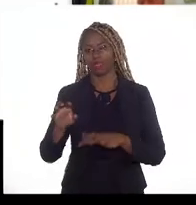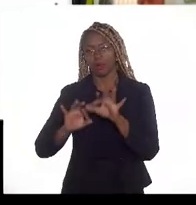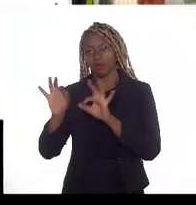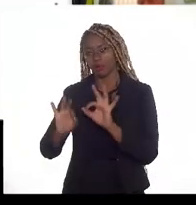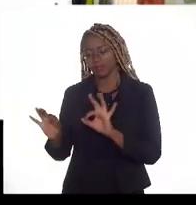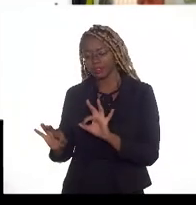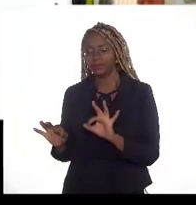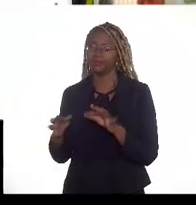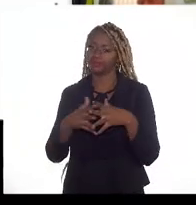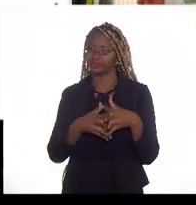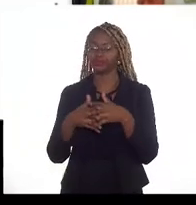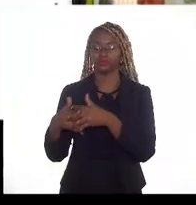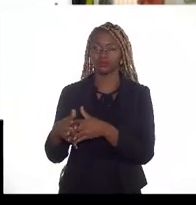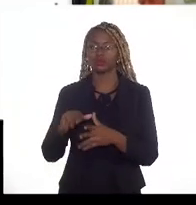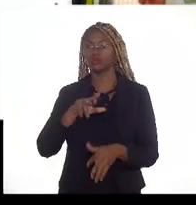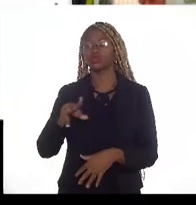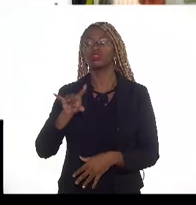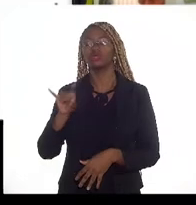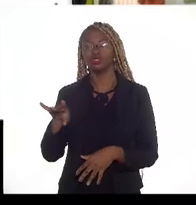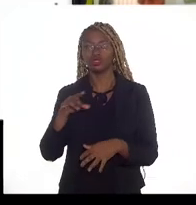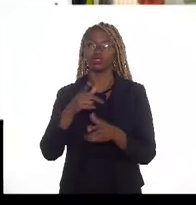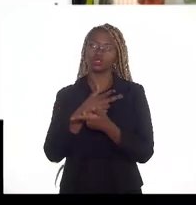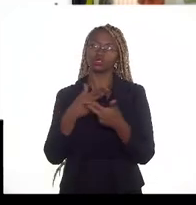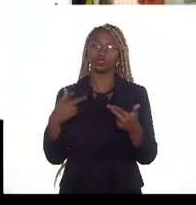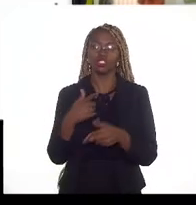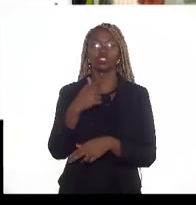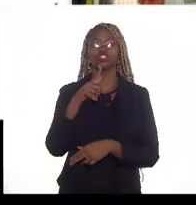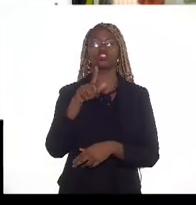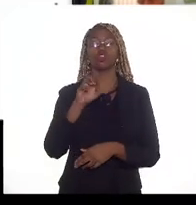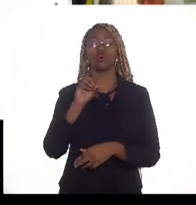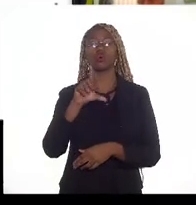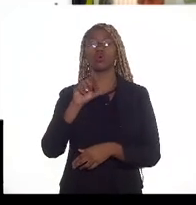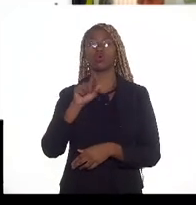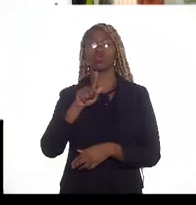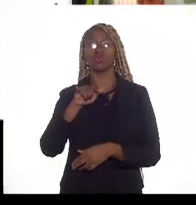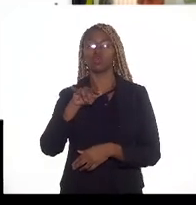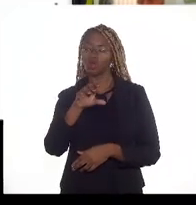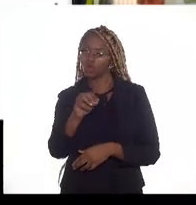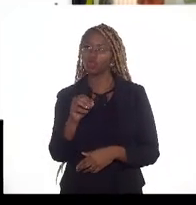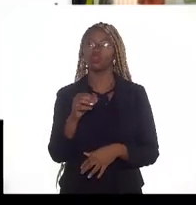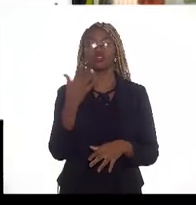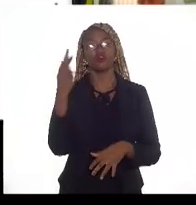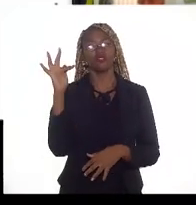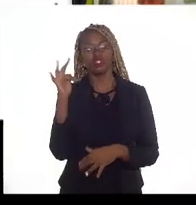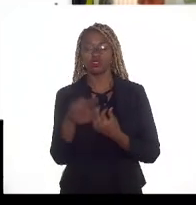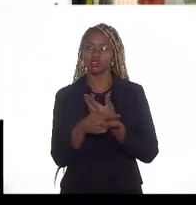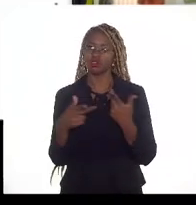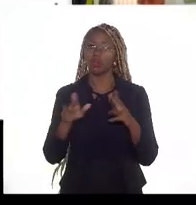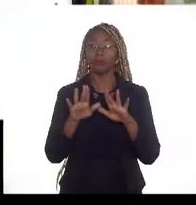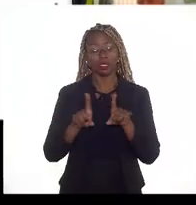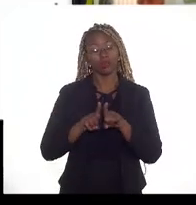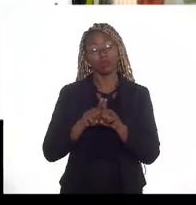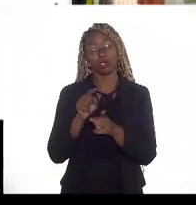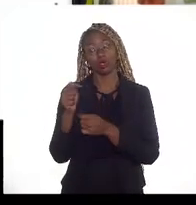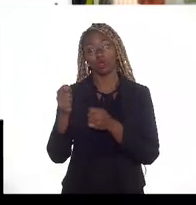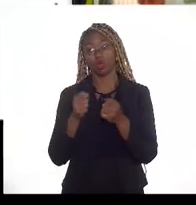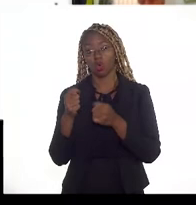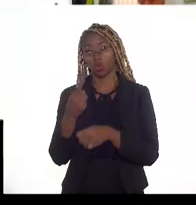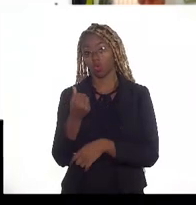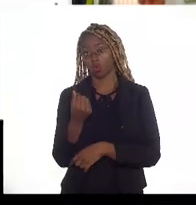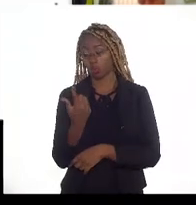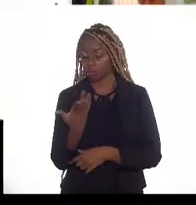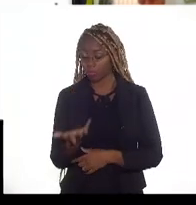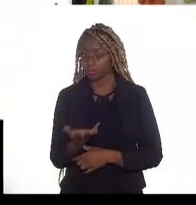envolvendo não somente esses aspectos geológicos, físicos que eu coloquei, como também econômicos. E, dado